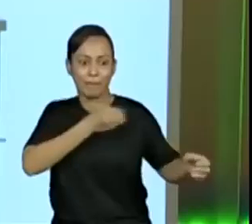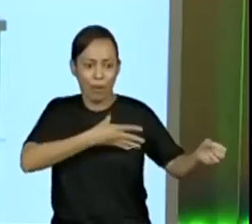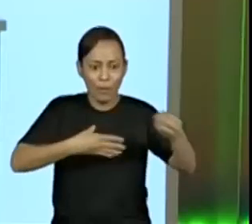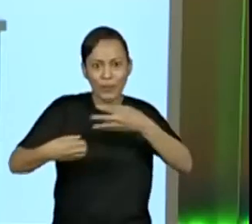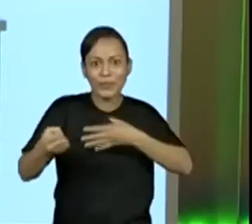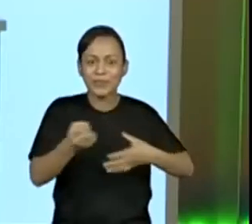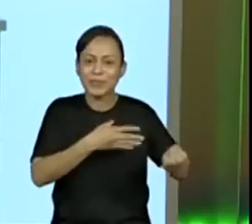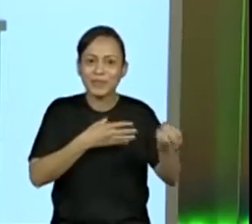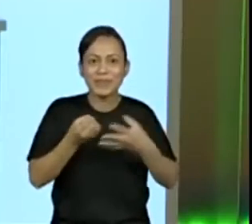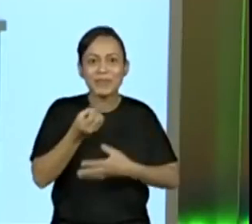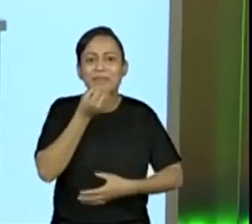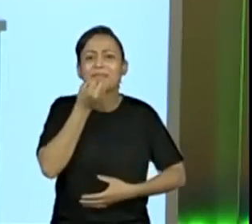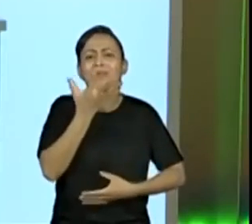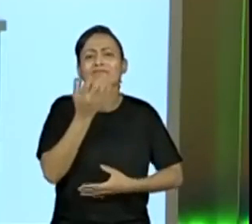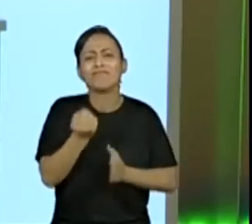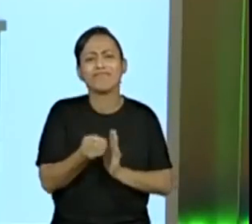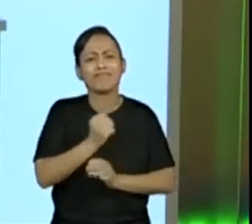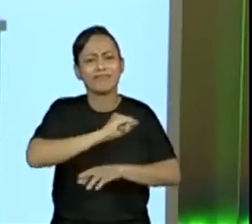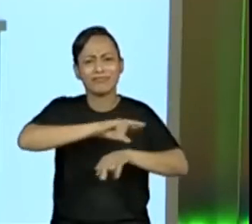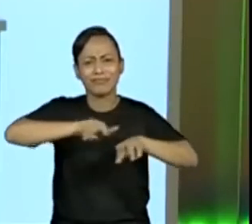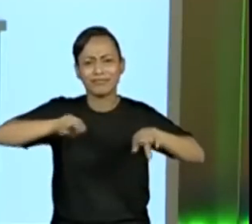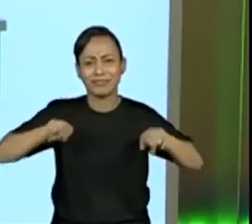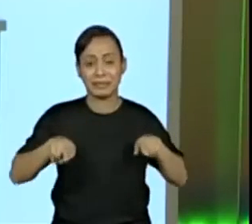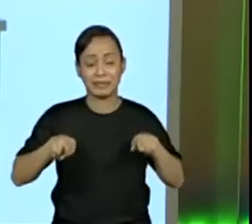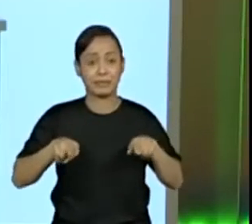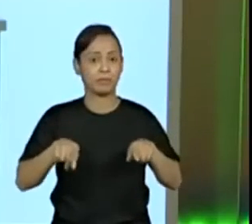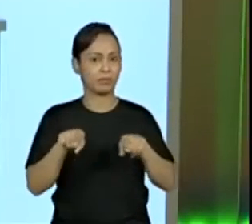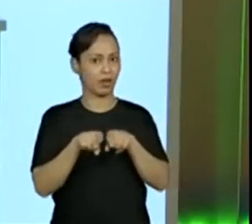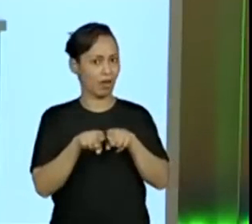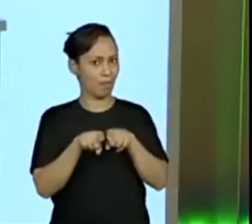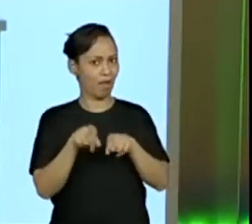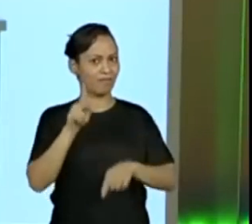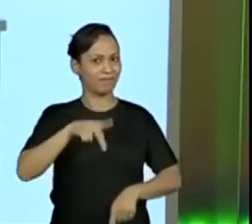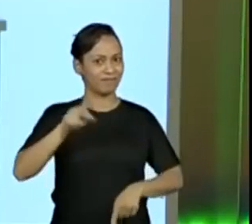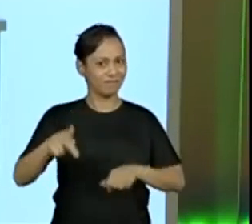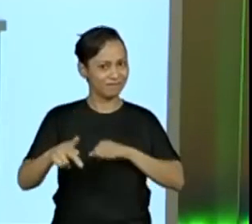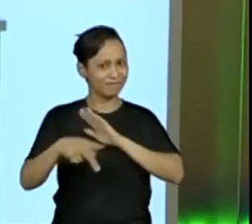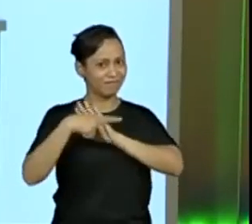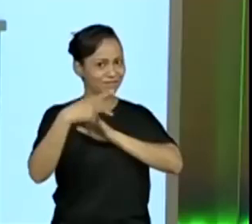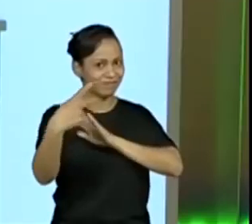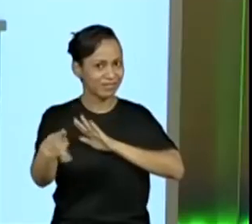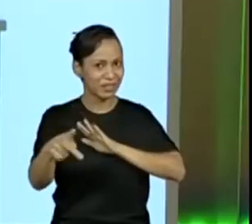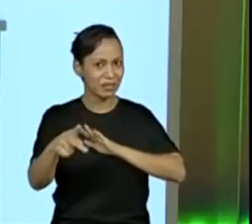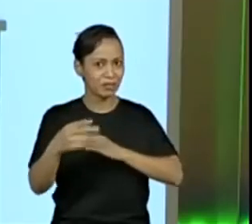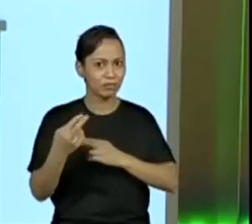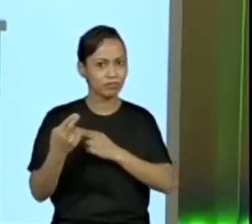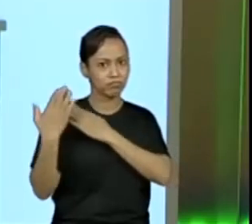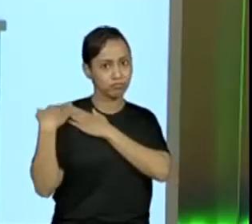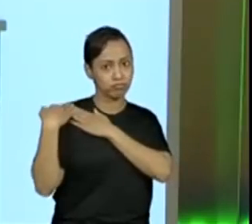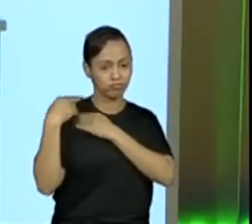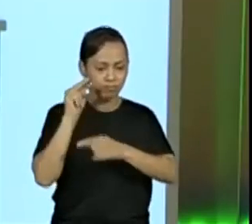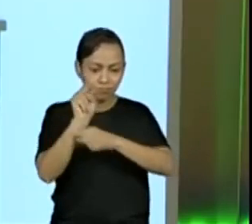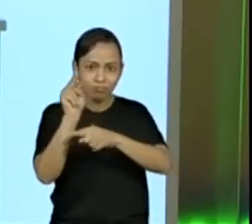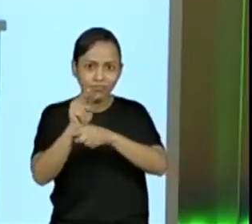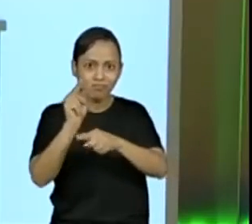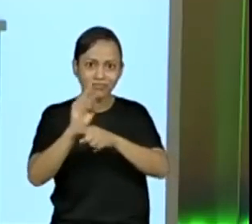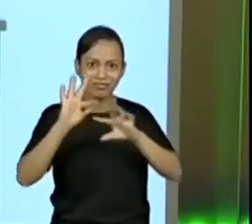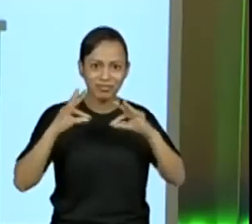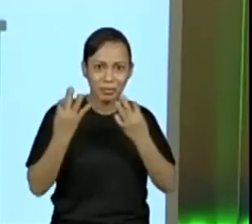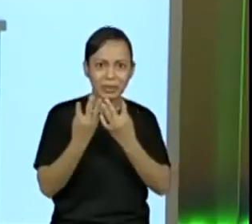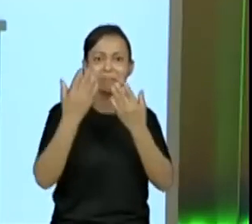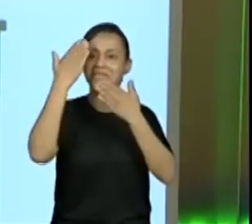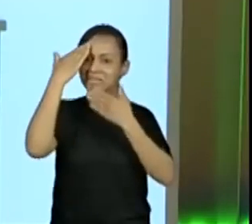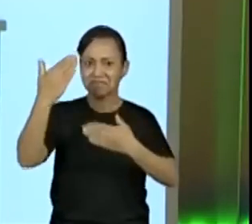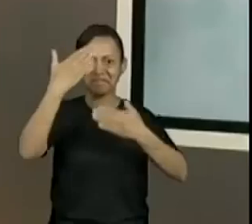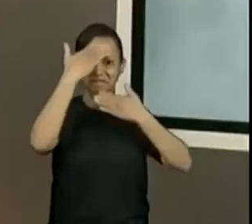aprendizado para todos nós. O nosso agradecimento sempre especial a professores, professoras e responsáveis que nos acompanham. Professora Ana Paula,